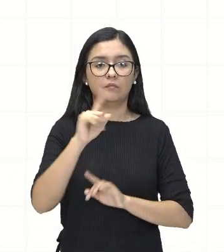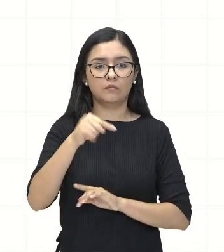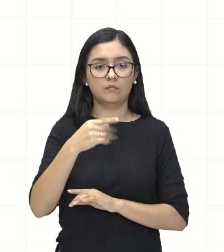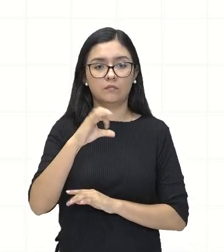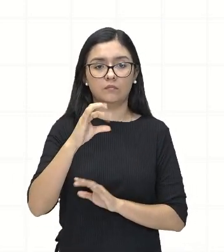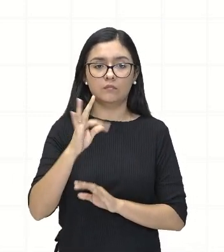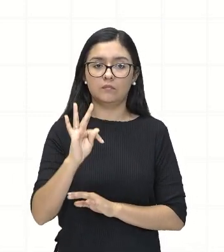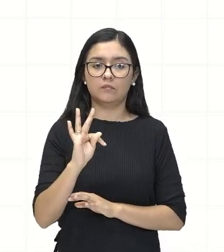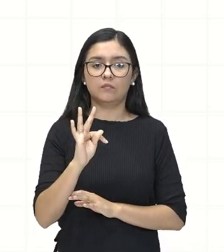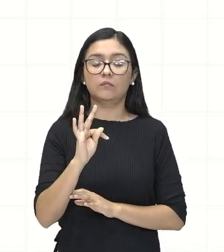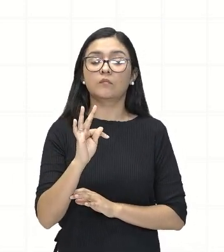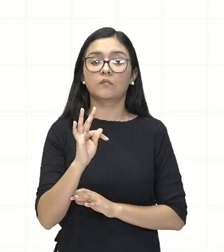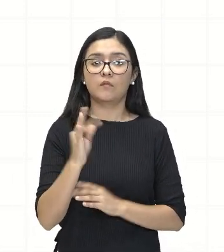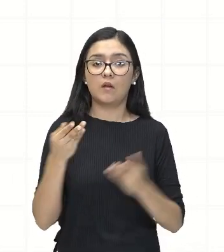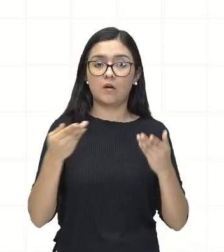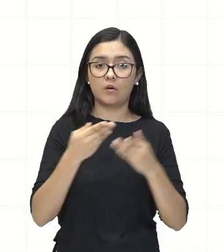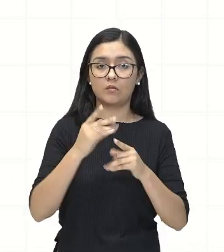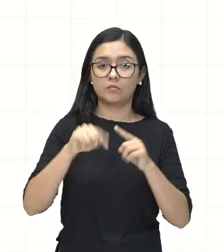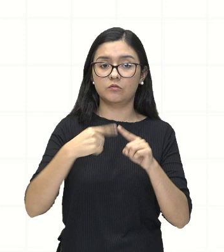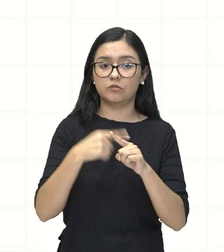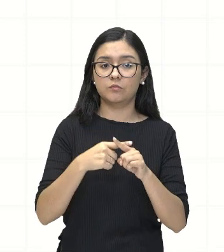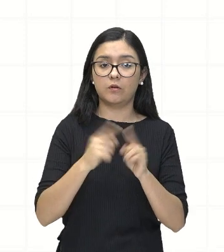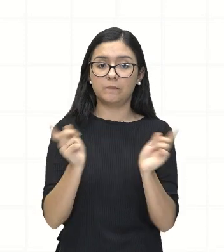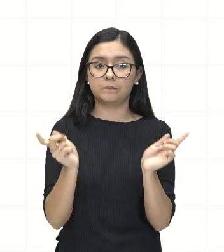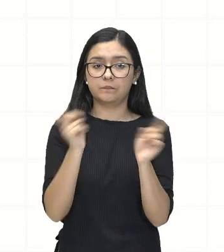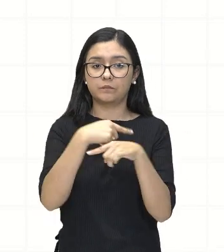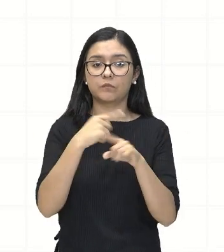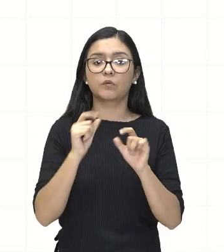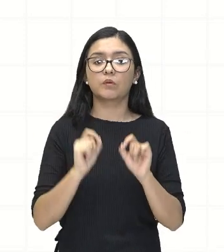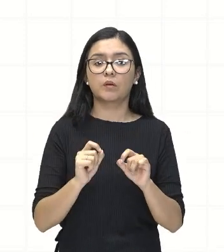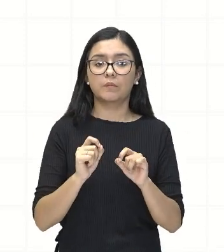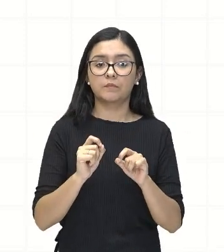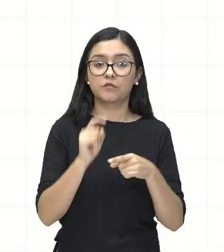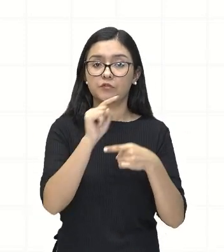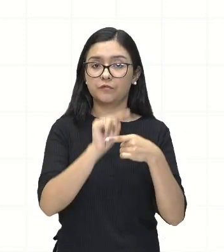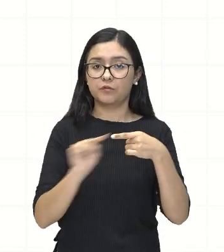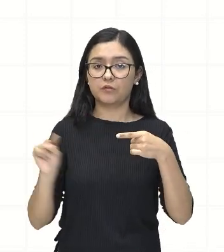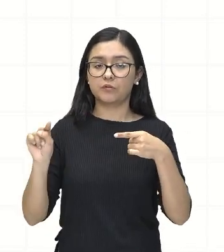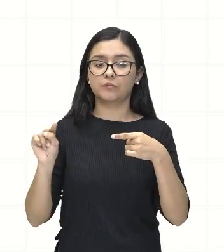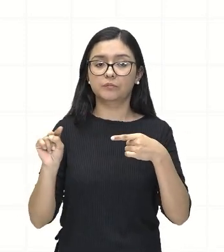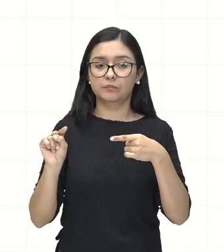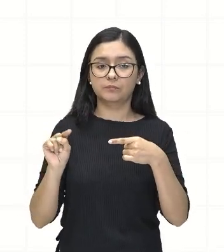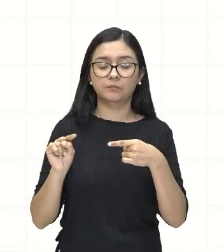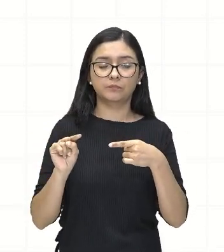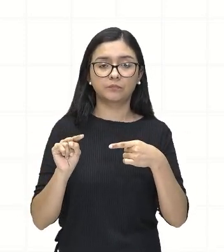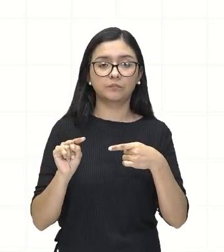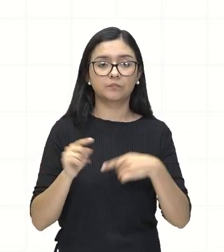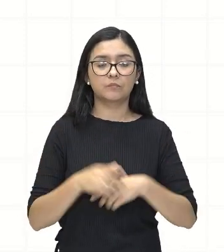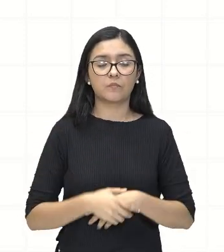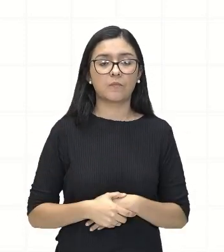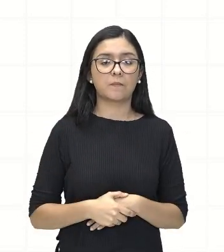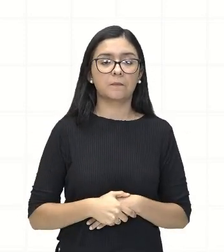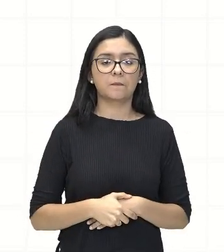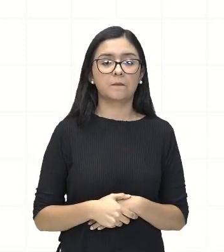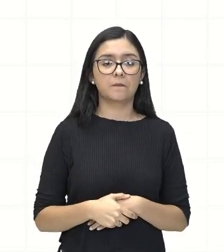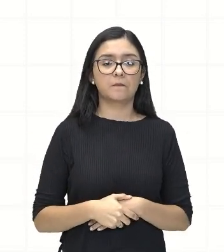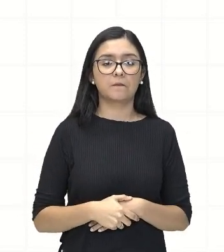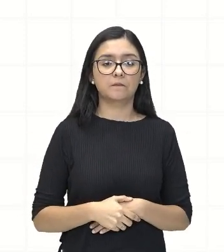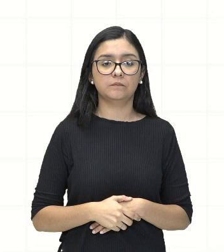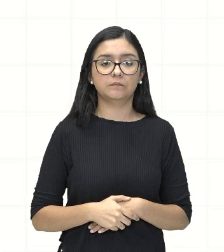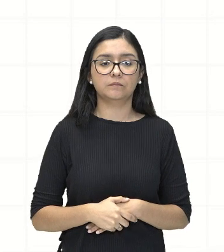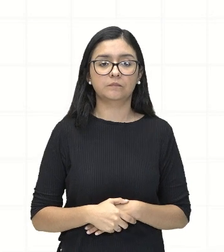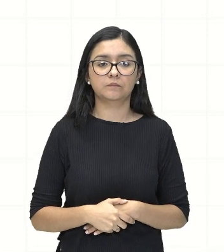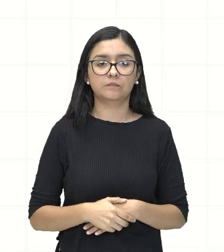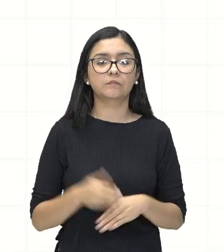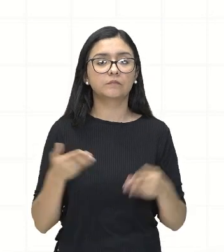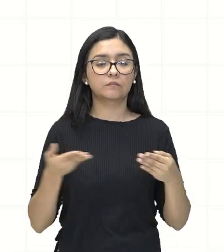está multiplicando, vai passar para o outro lado, dividindo. E aqui nós vamos arredondar.